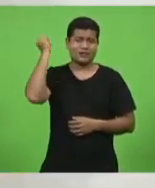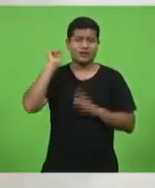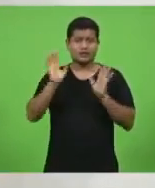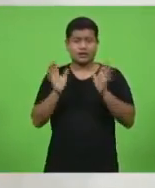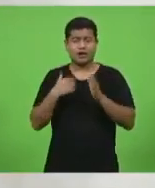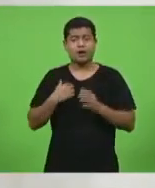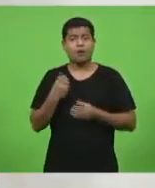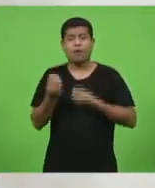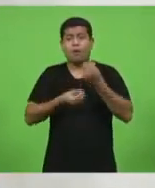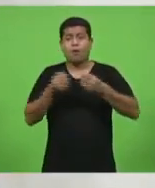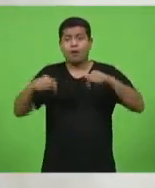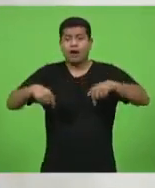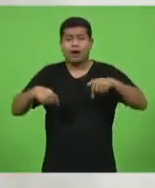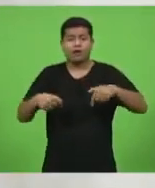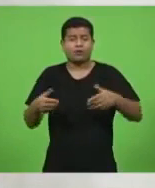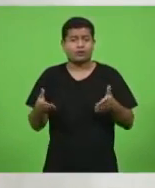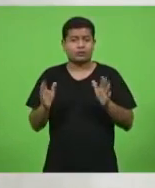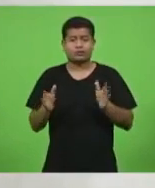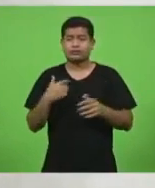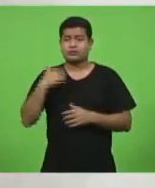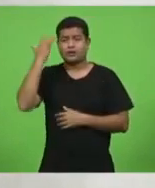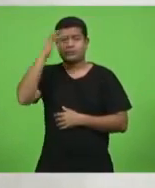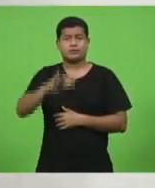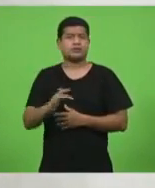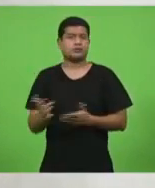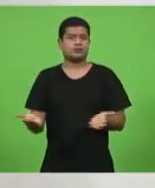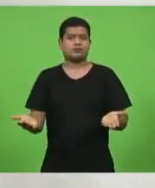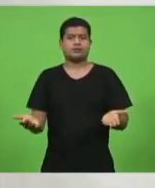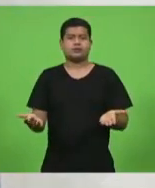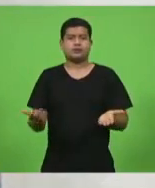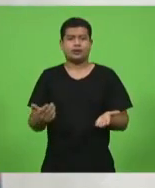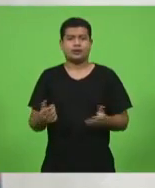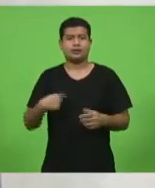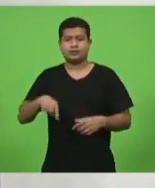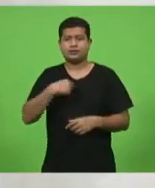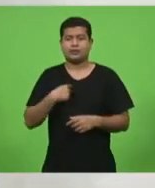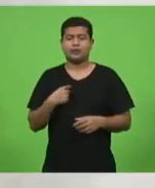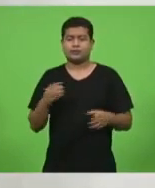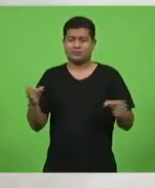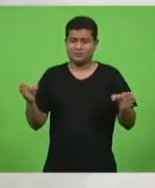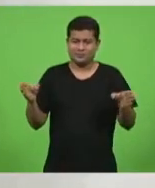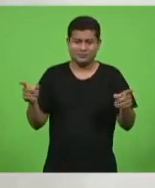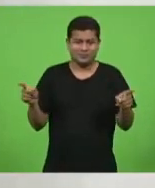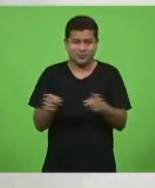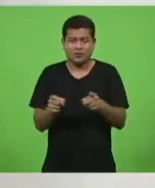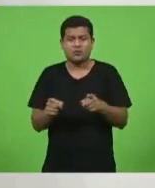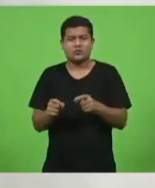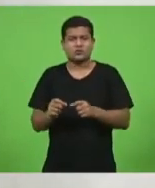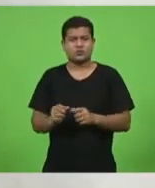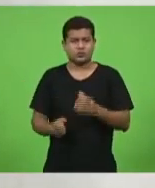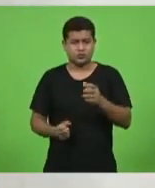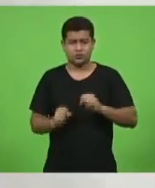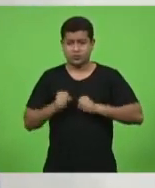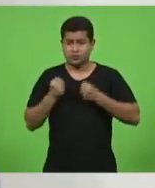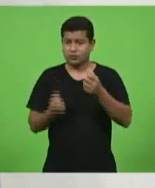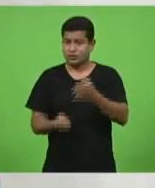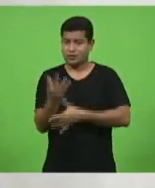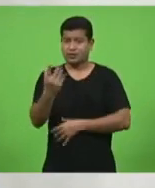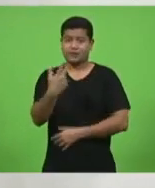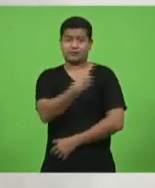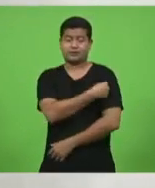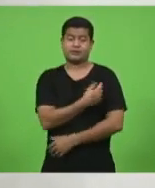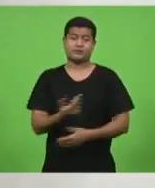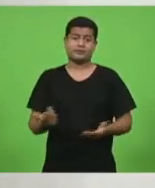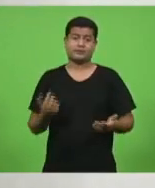a vacina em pouco tempo. Então, eu só quero dizer o seguinte, tem muita gente